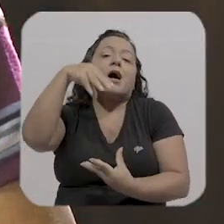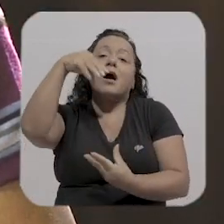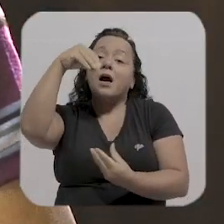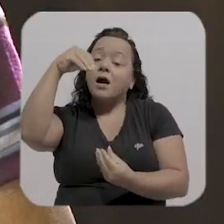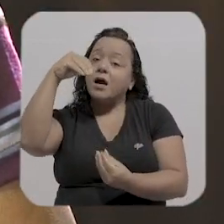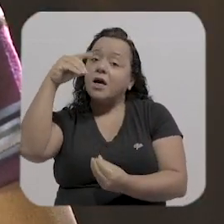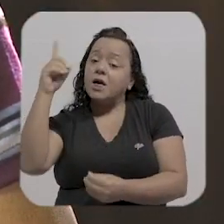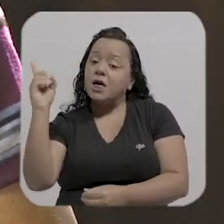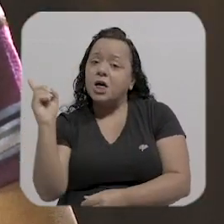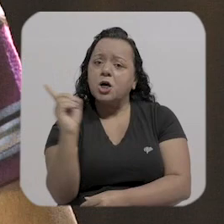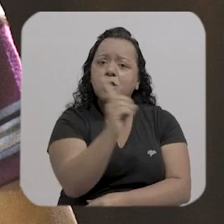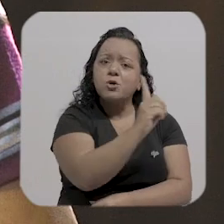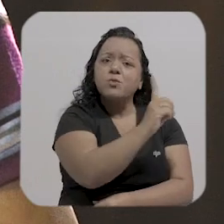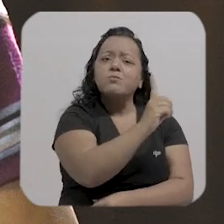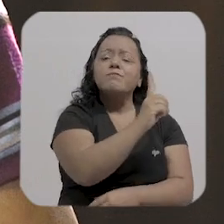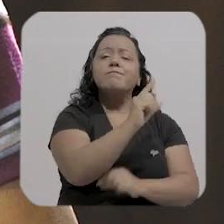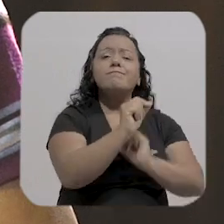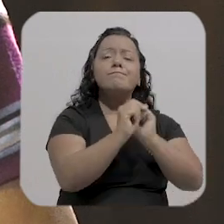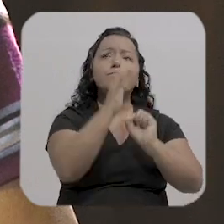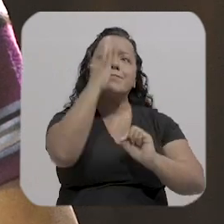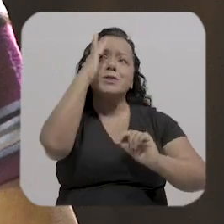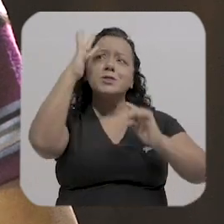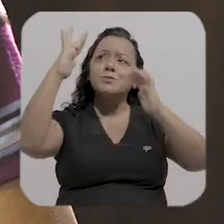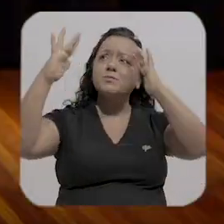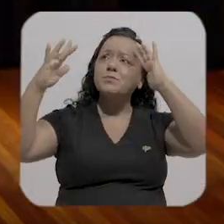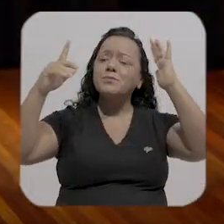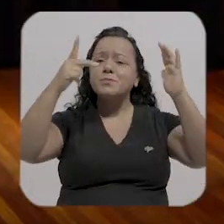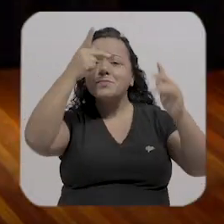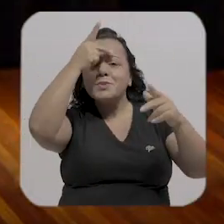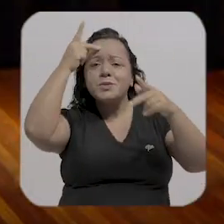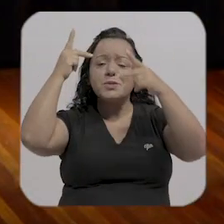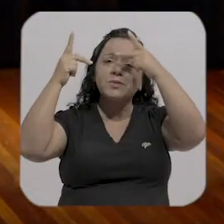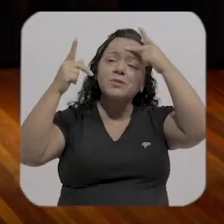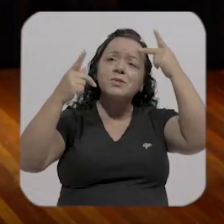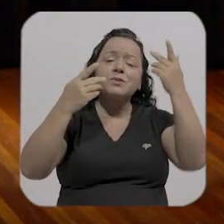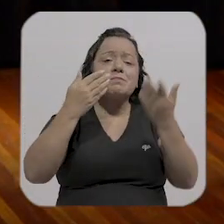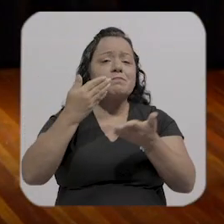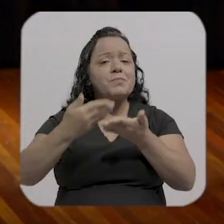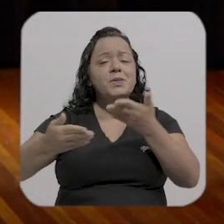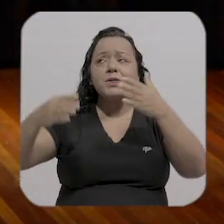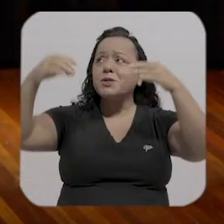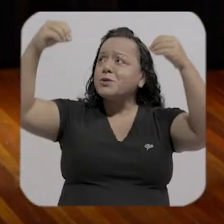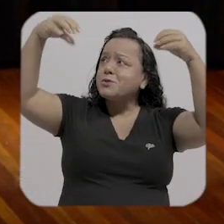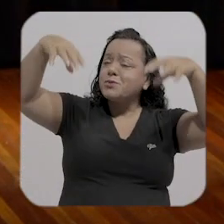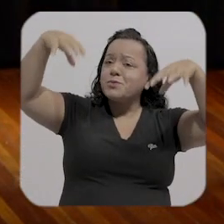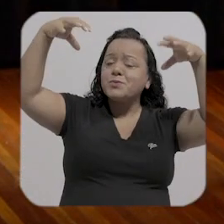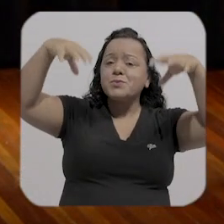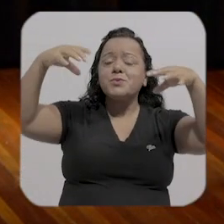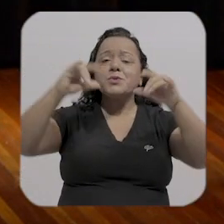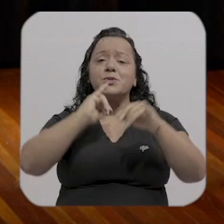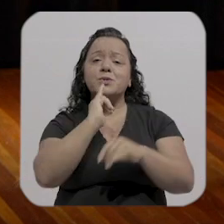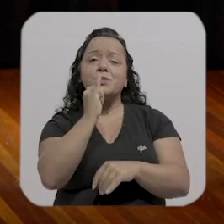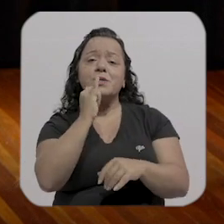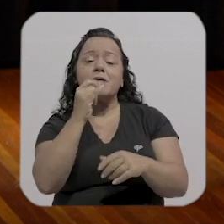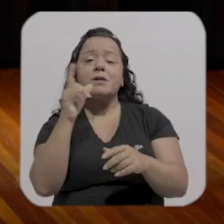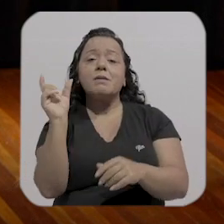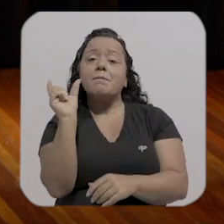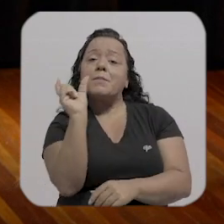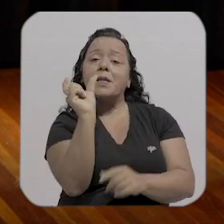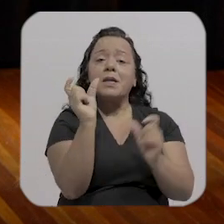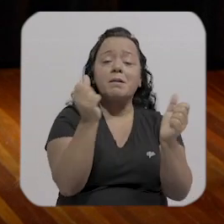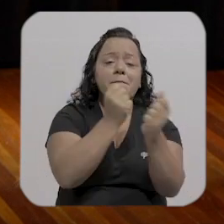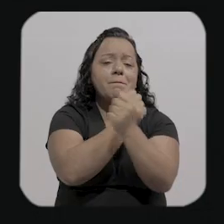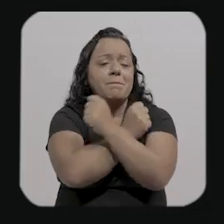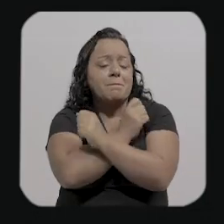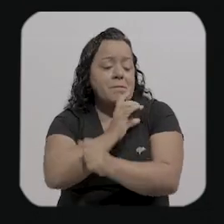deixam de dar um abraço e de dizer palavras por medo por pressa e passam caladas apressadas na rua não leiam os